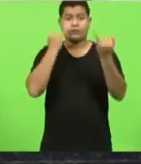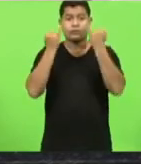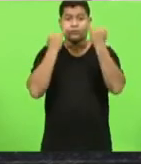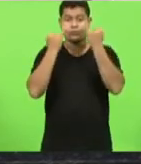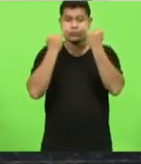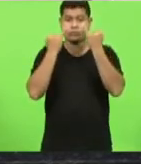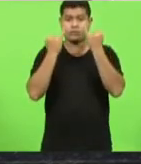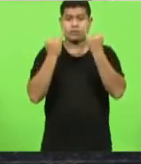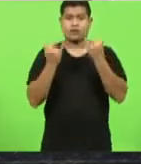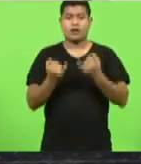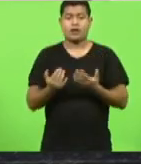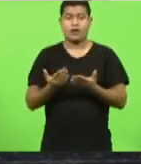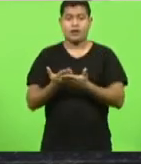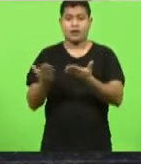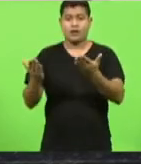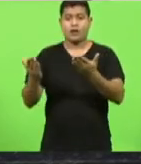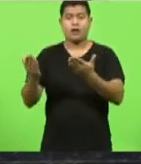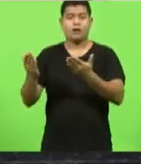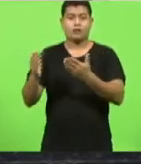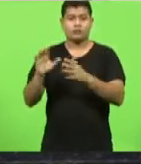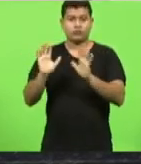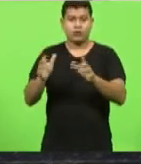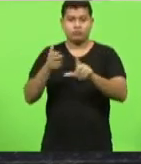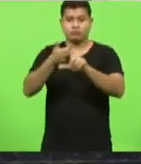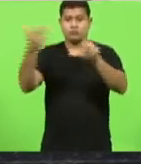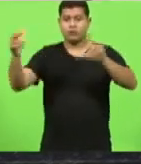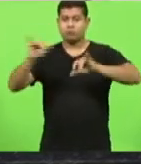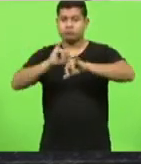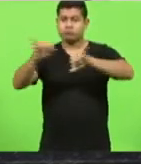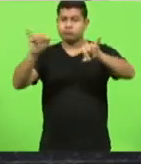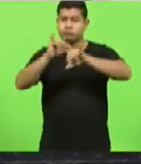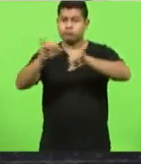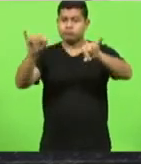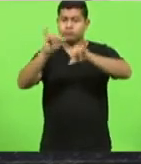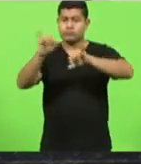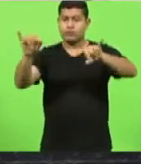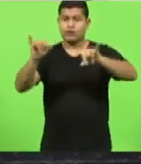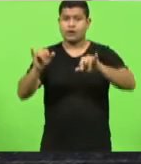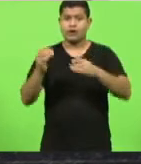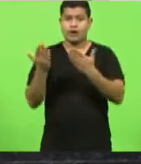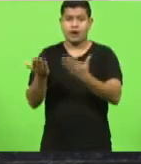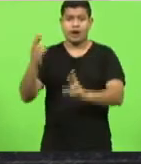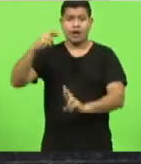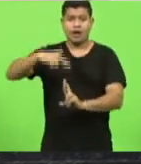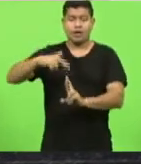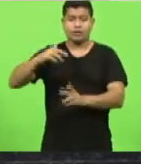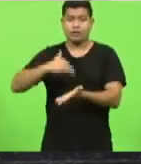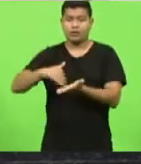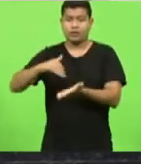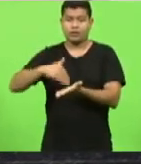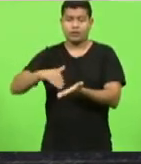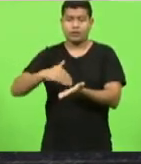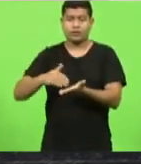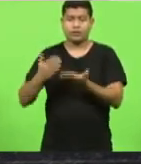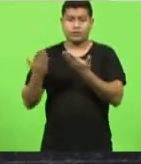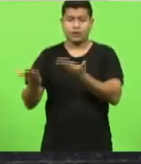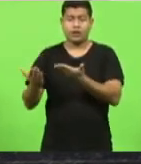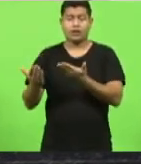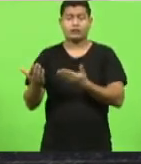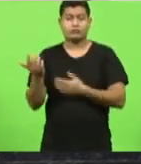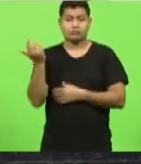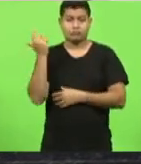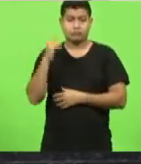noticiado pela imprensa catarinense de que a referida secretaria de estado iria realizar